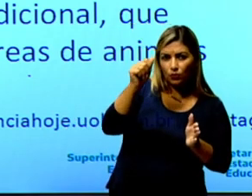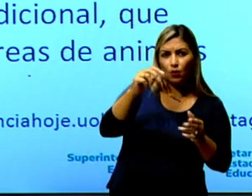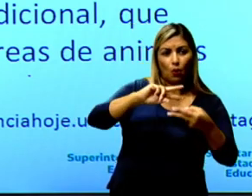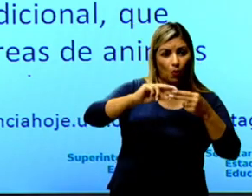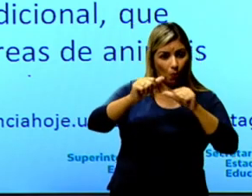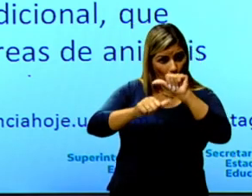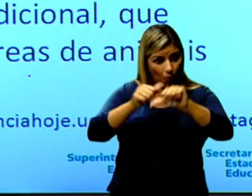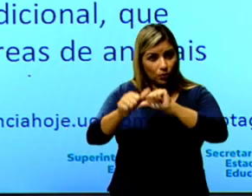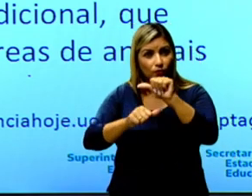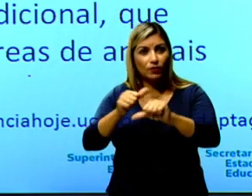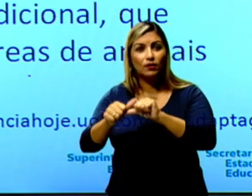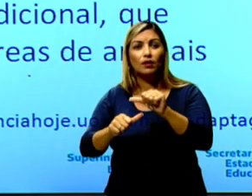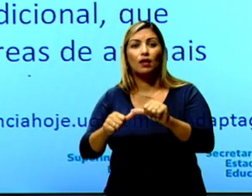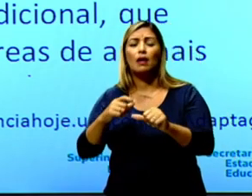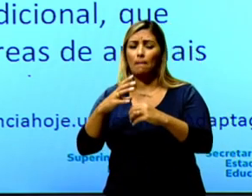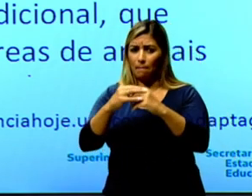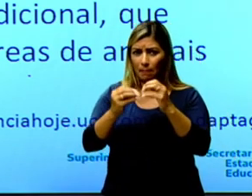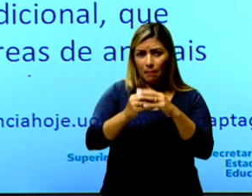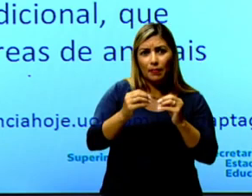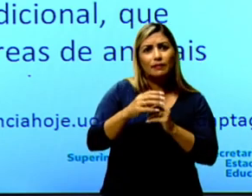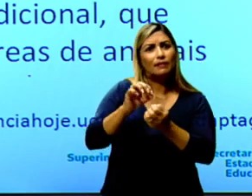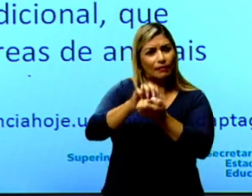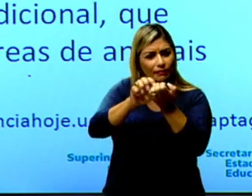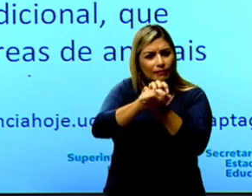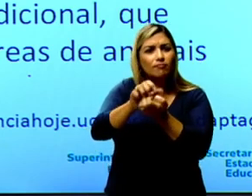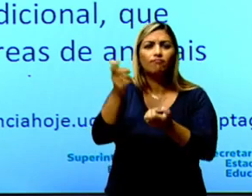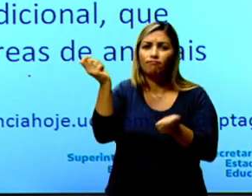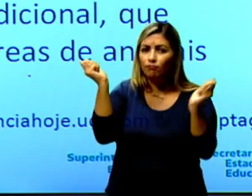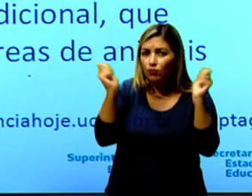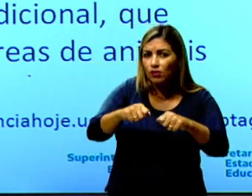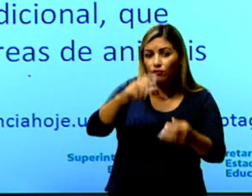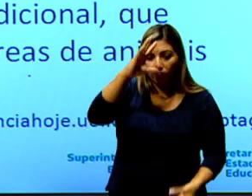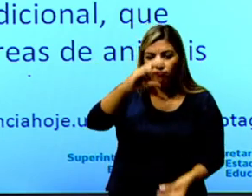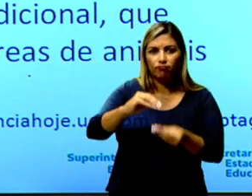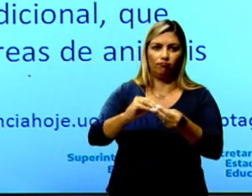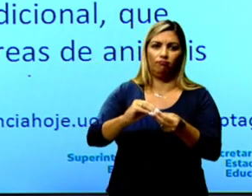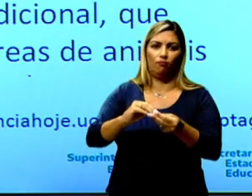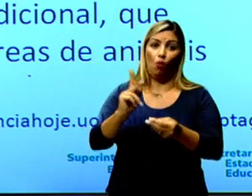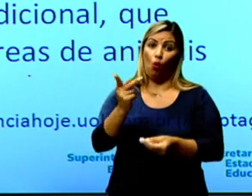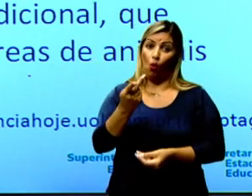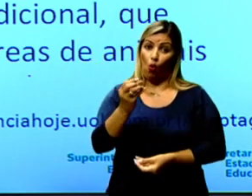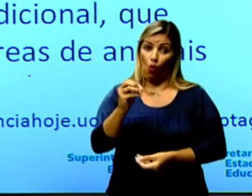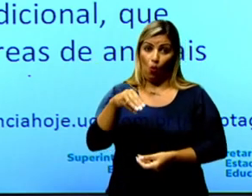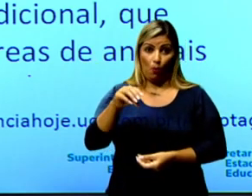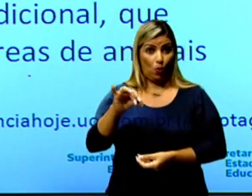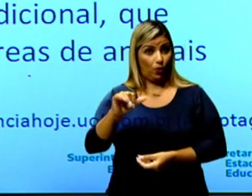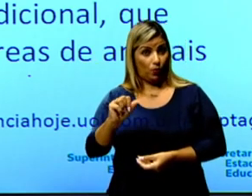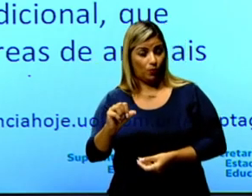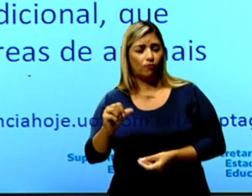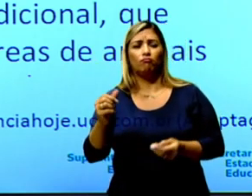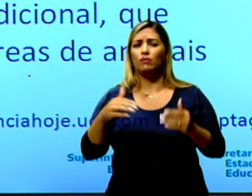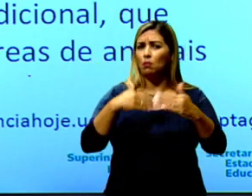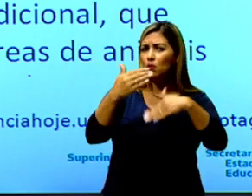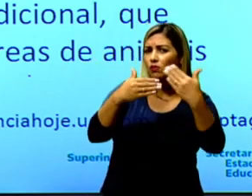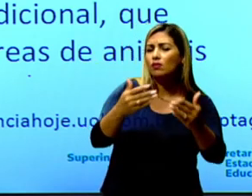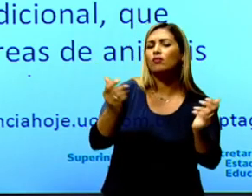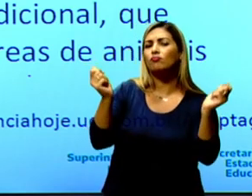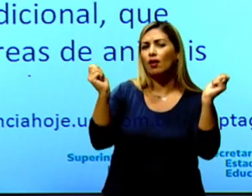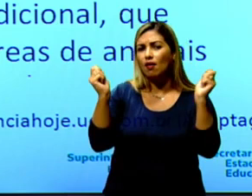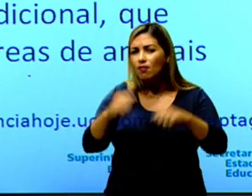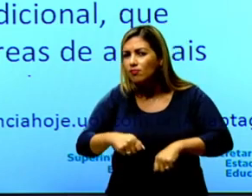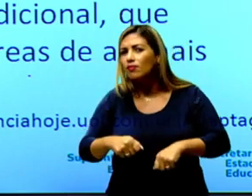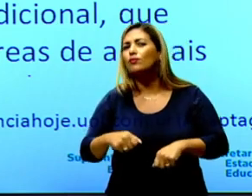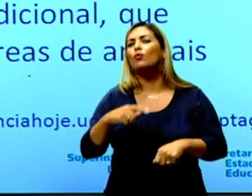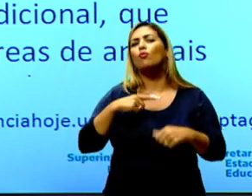a bactéria Escherichia coli para torná-la capaz de sintetizar o hormônio. O processo permitiu fabricar insulina em maior